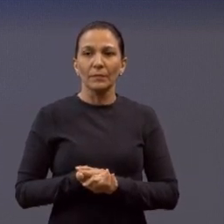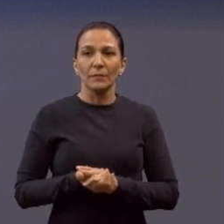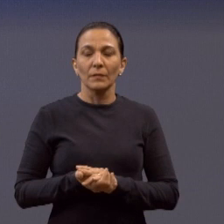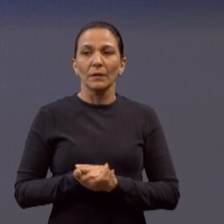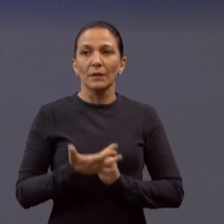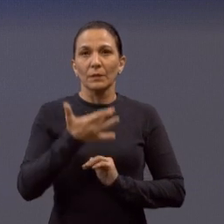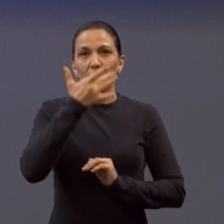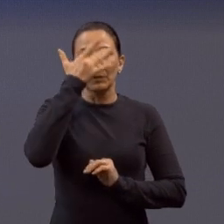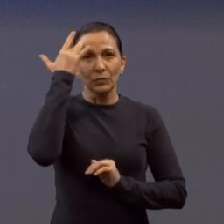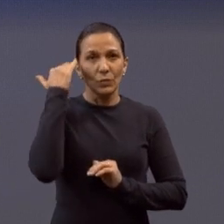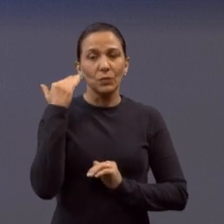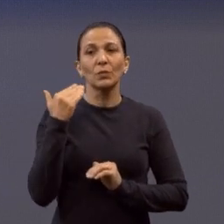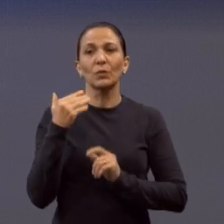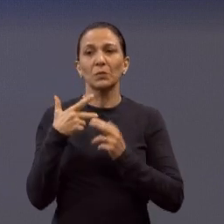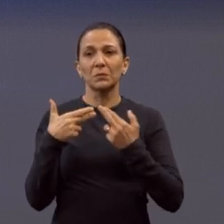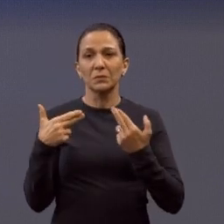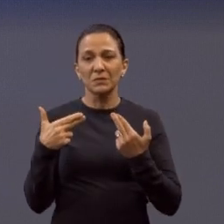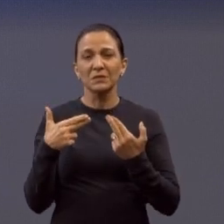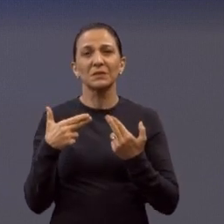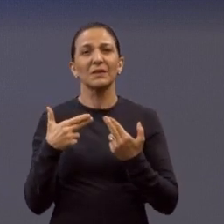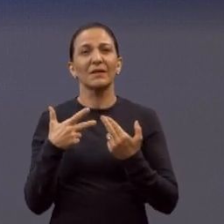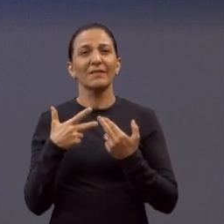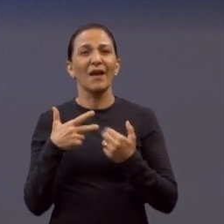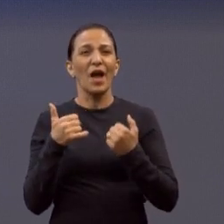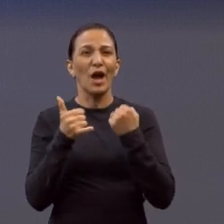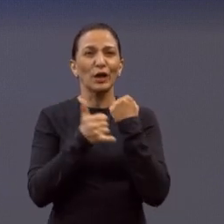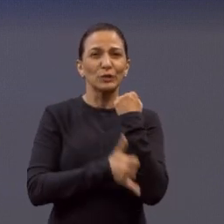quintais e vêm fezes de animais.